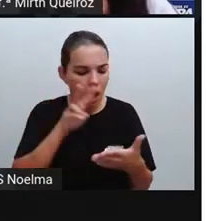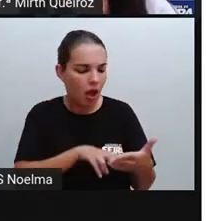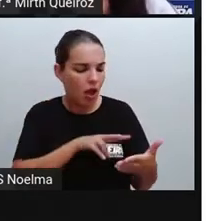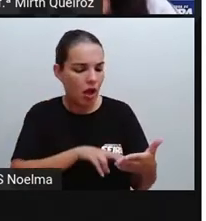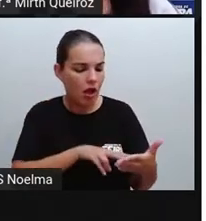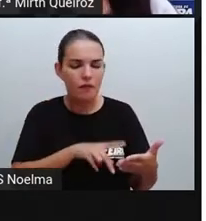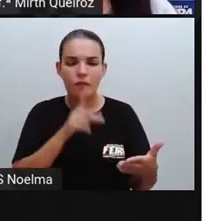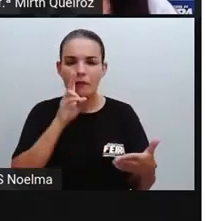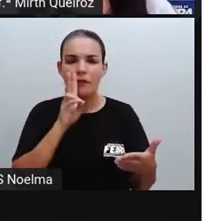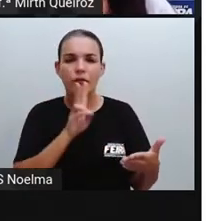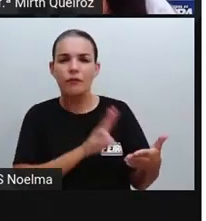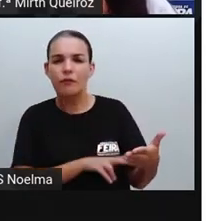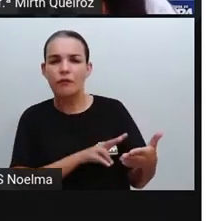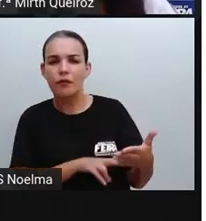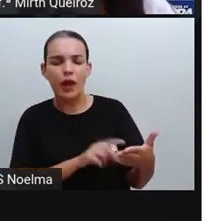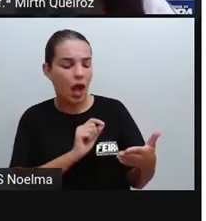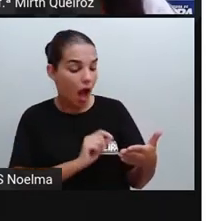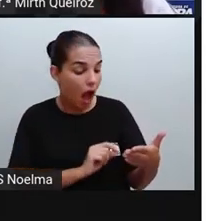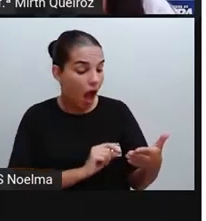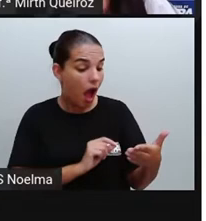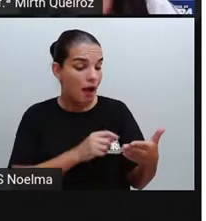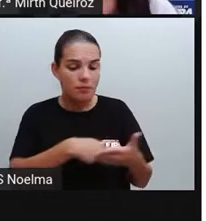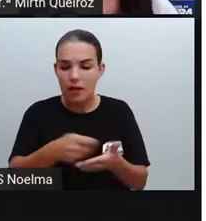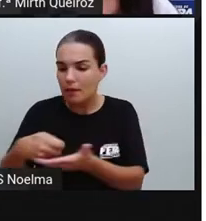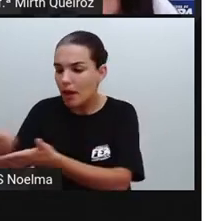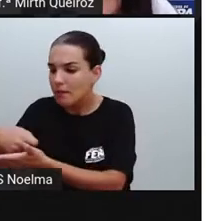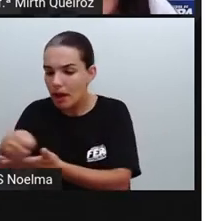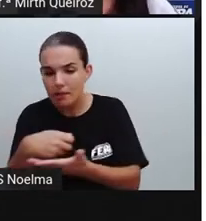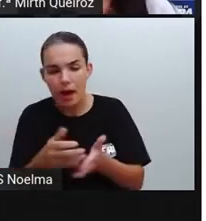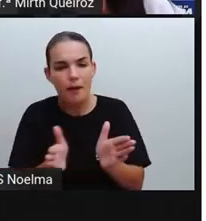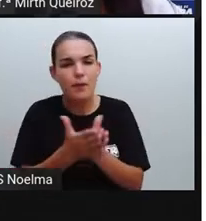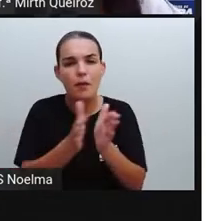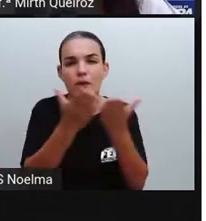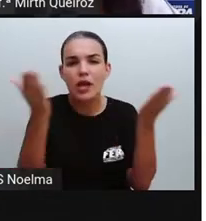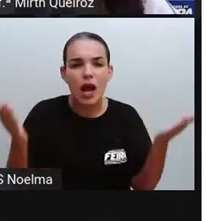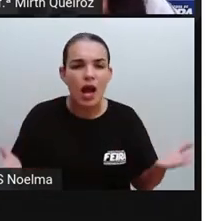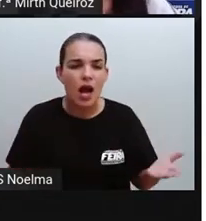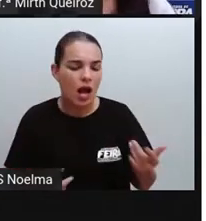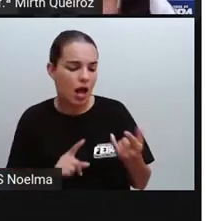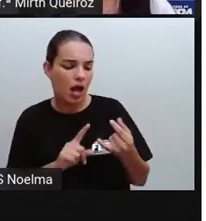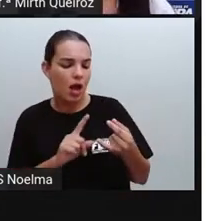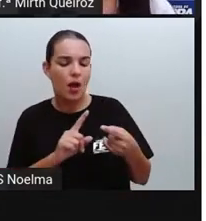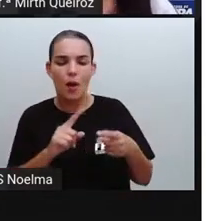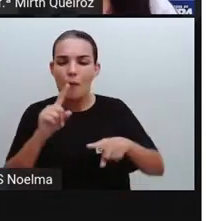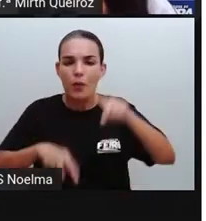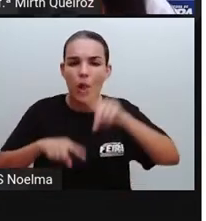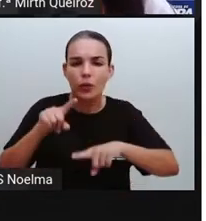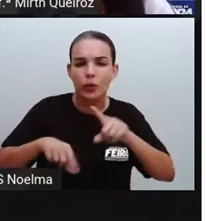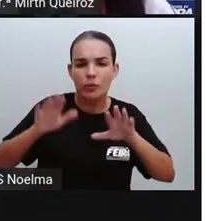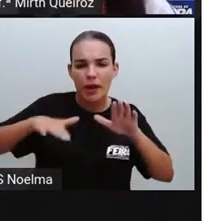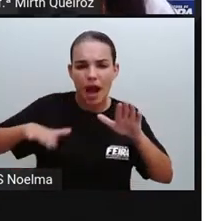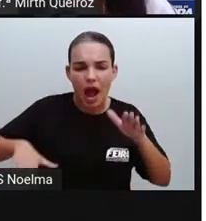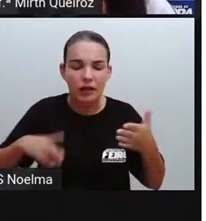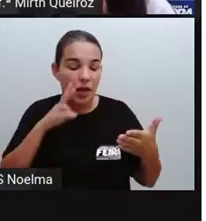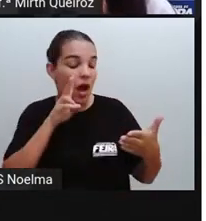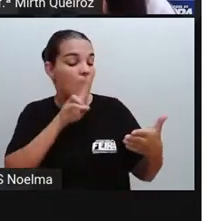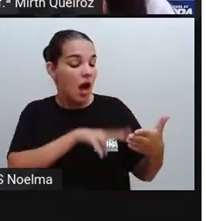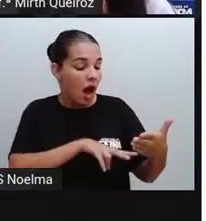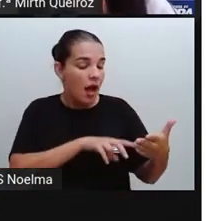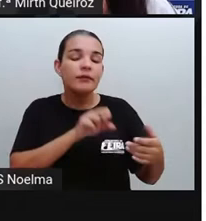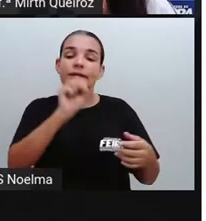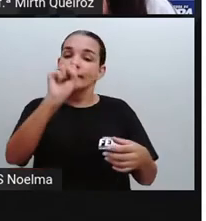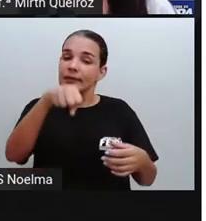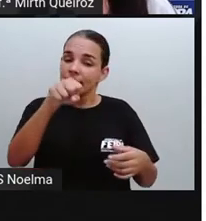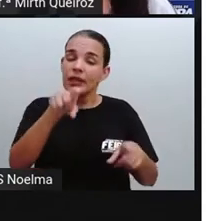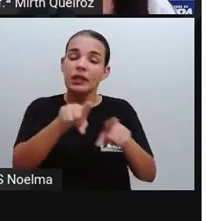começaram ali a fazer entregas de panfletos, de promoções, preços ali de produtos? São também um